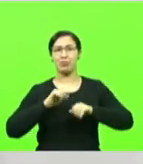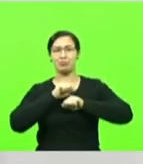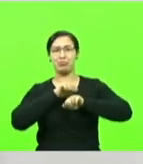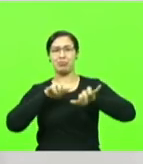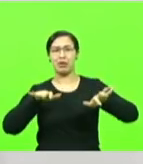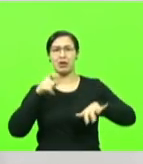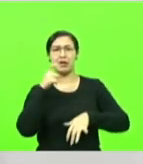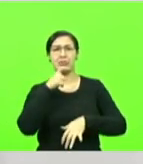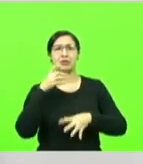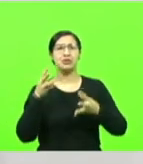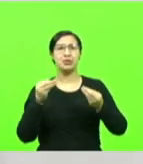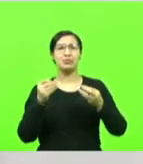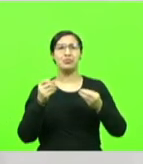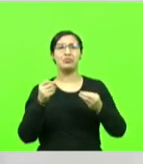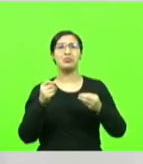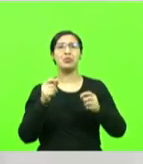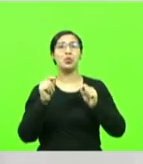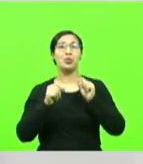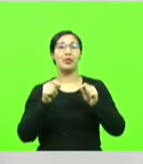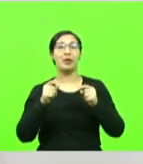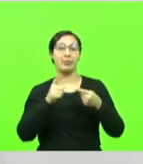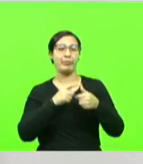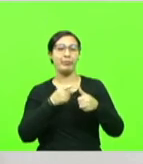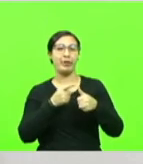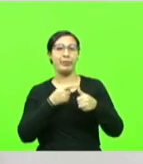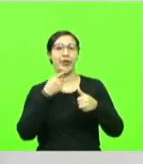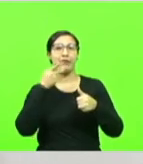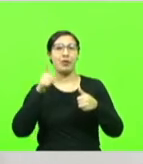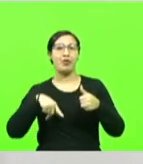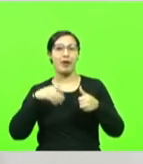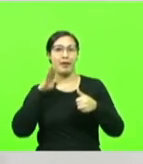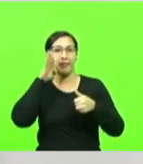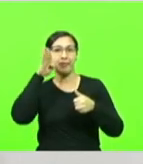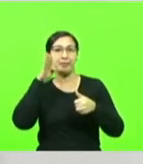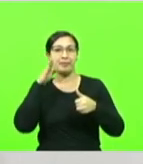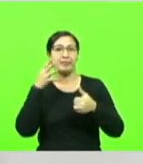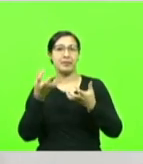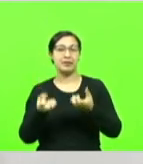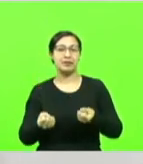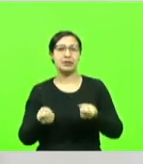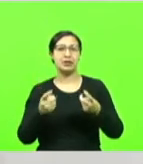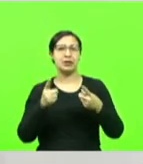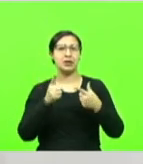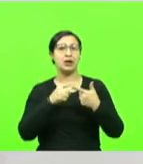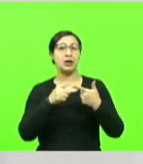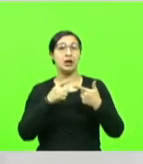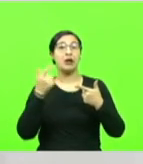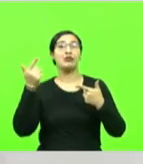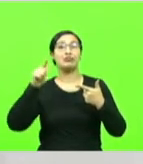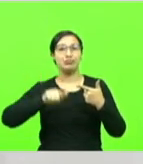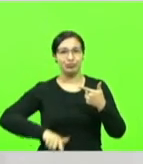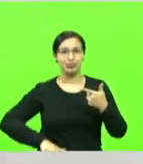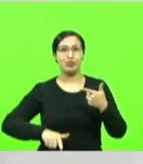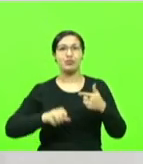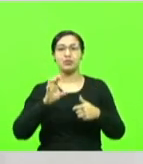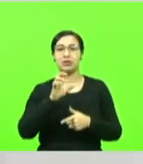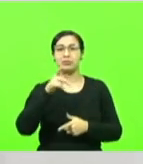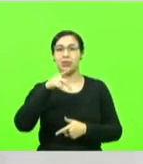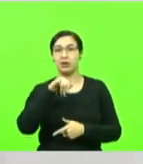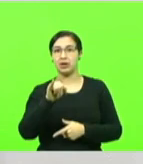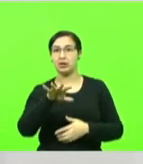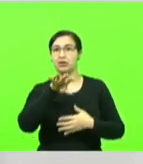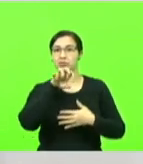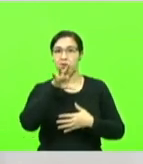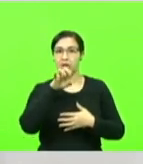que era o candidato do Bolsonaro. Todo mundo acreditou. Depois, ele mentiu de novo na CPI dos respiradores. E agora mente